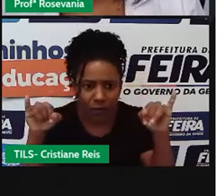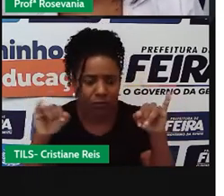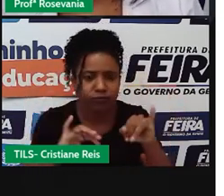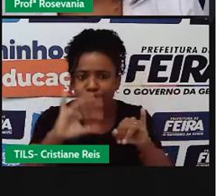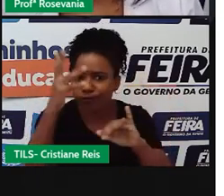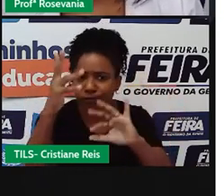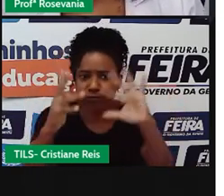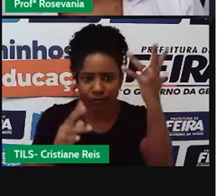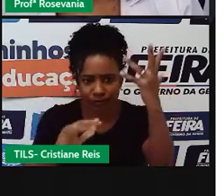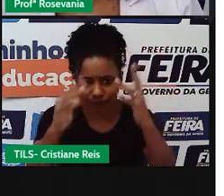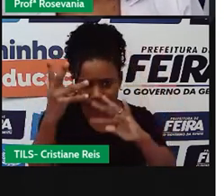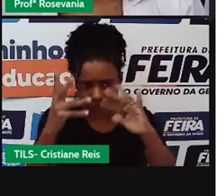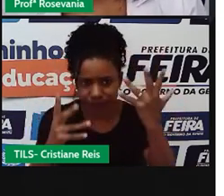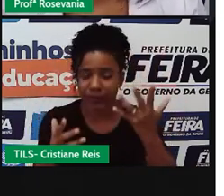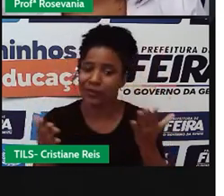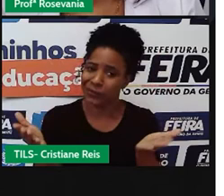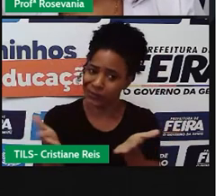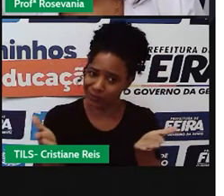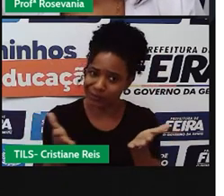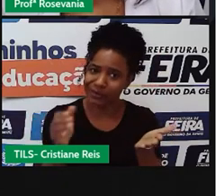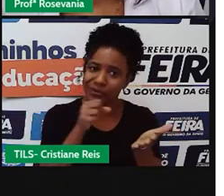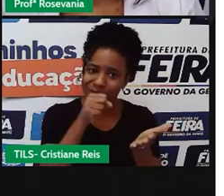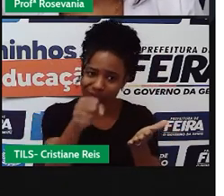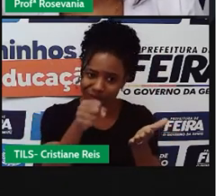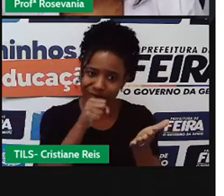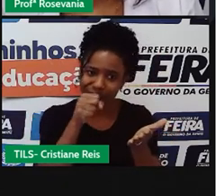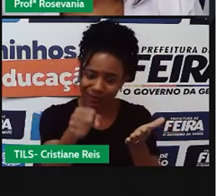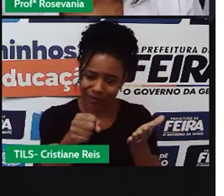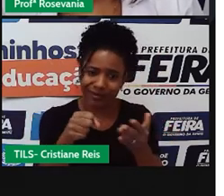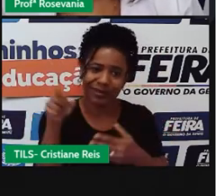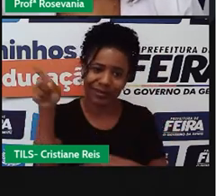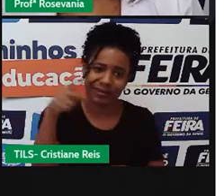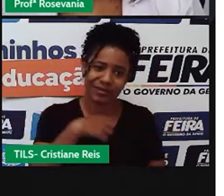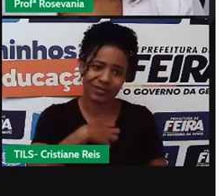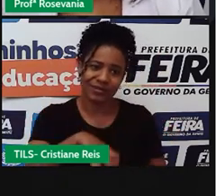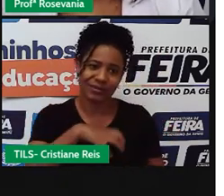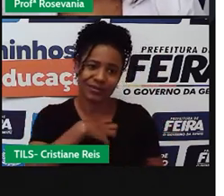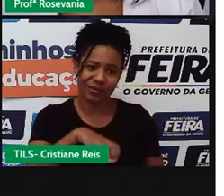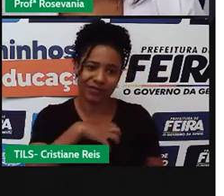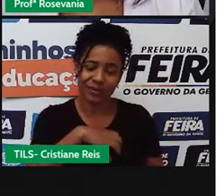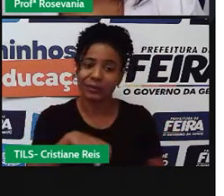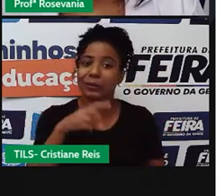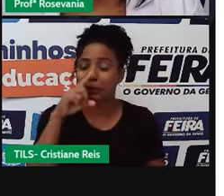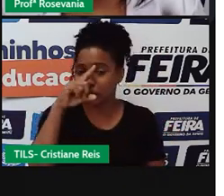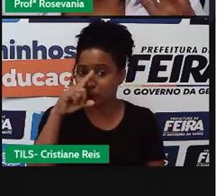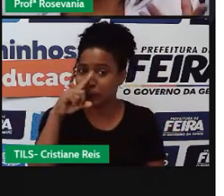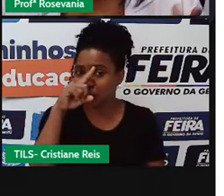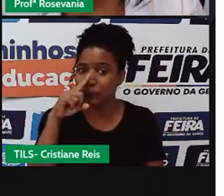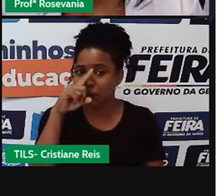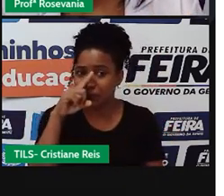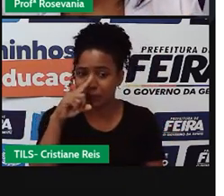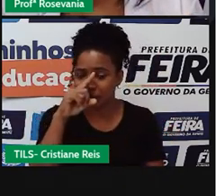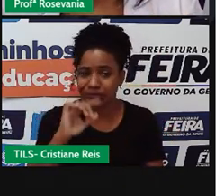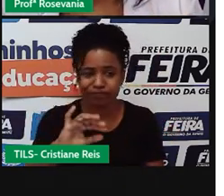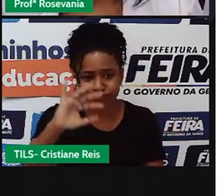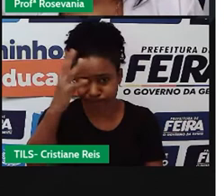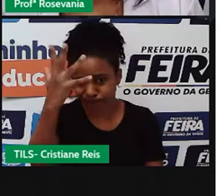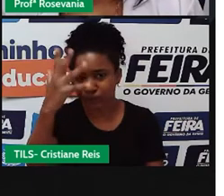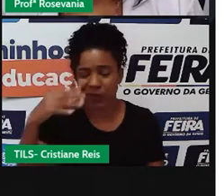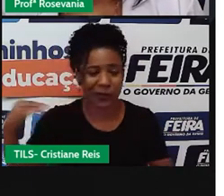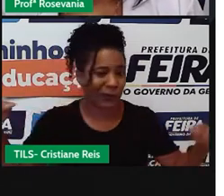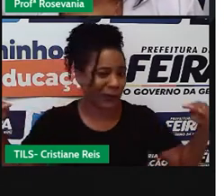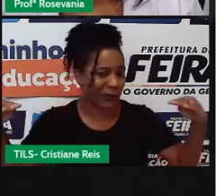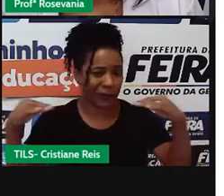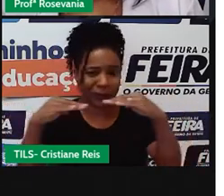se acidentou, inclusive, hoje, quem assistiu o jornal, viu que em Salvador teve um acidente, né, um pouco grave, com dois, com dois carros,